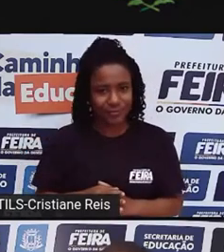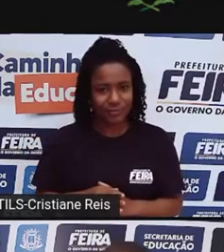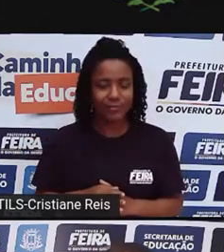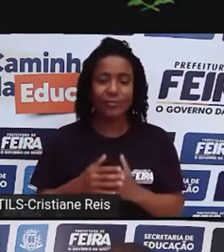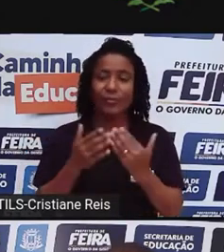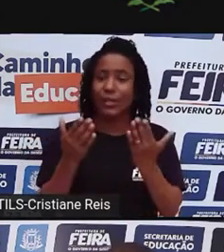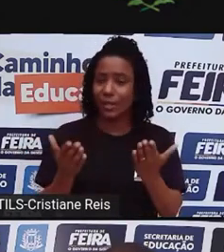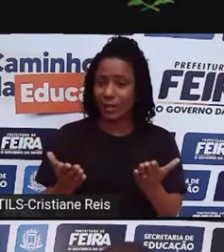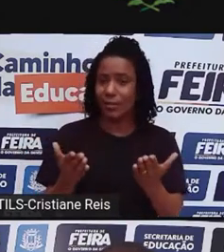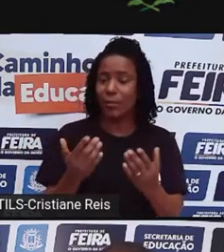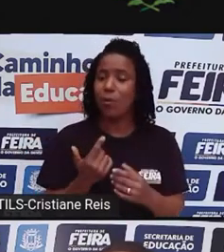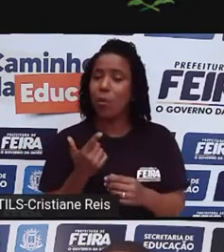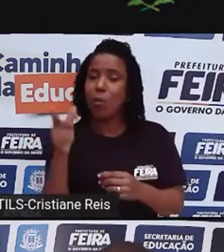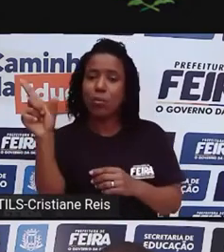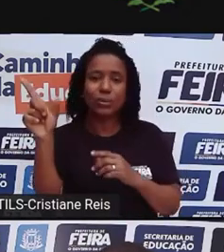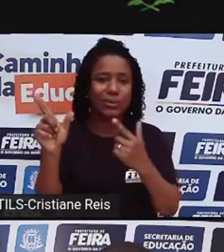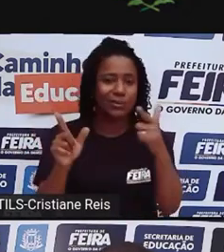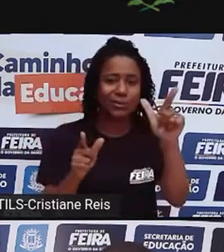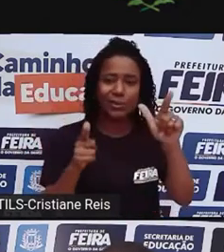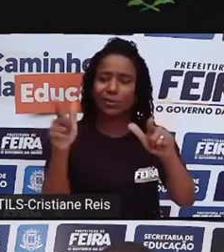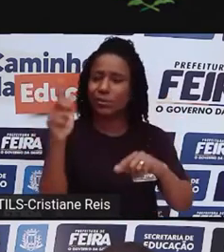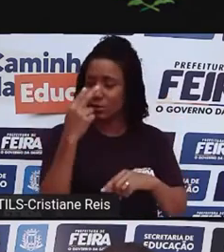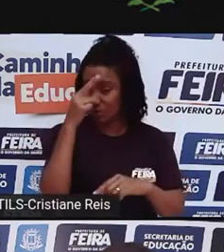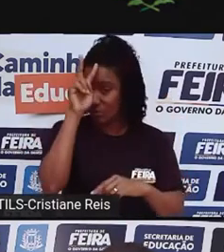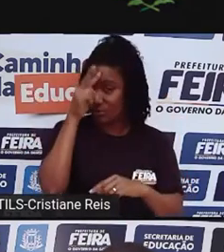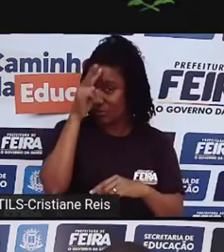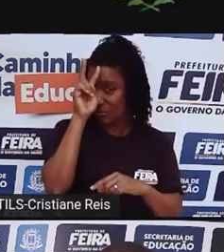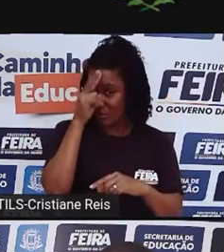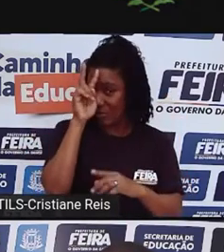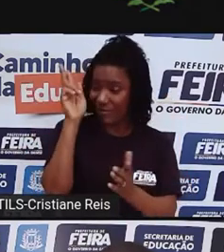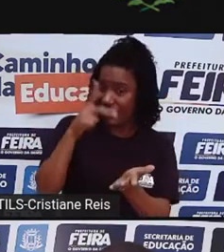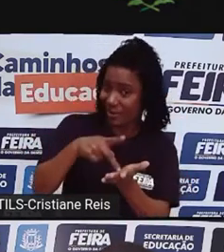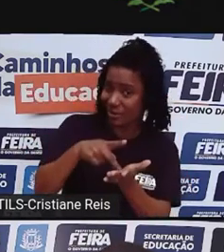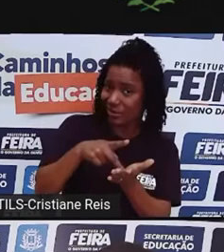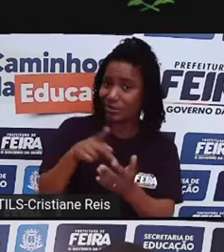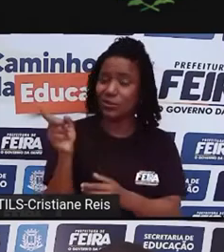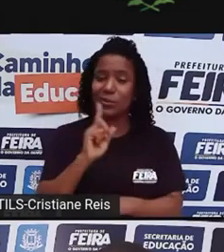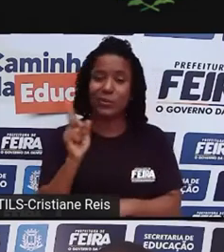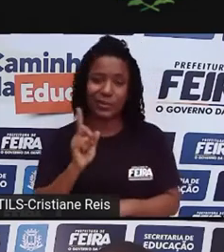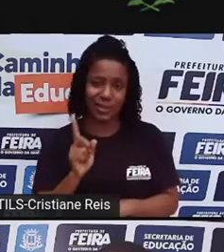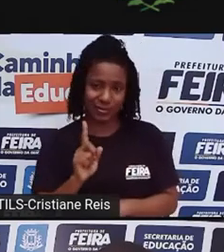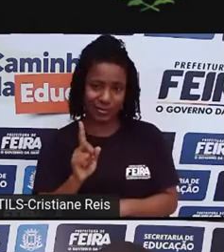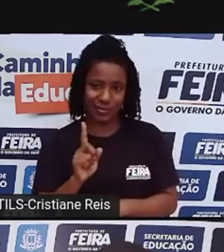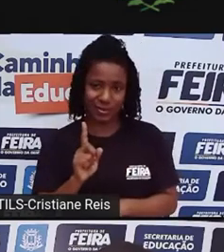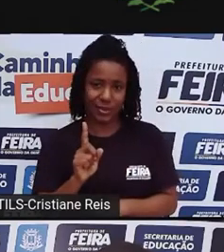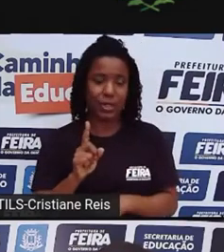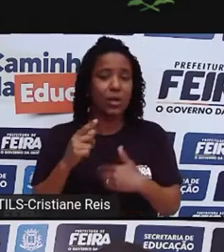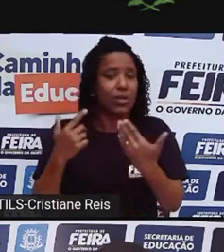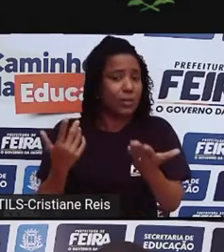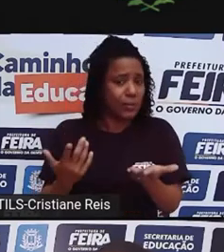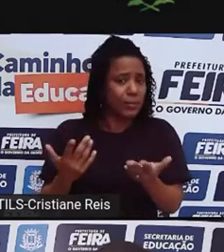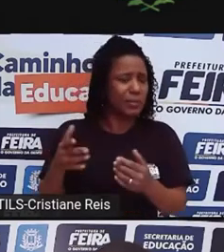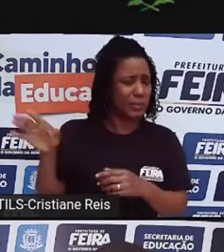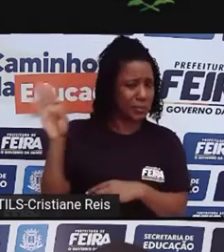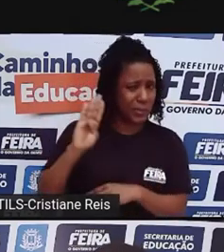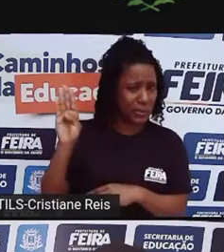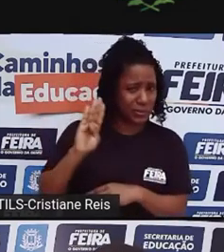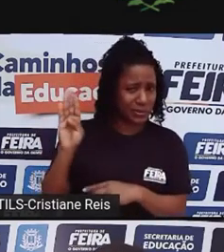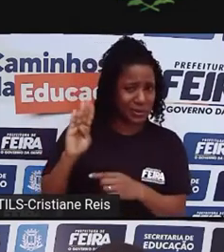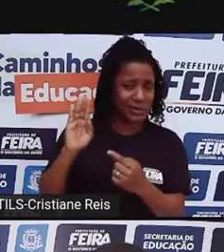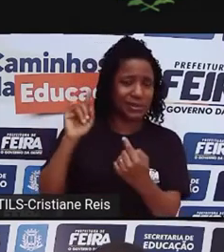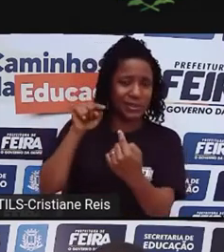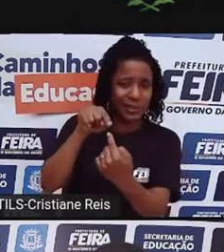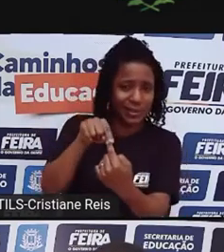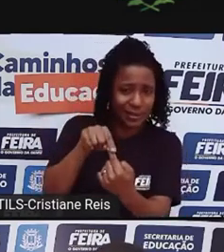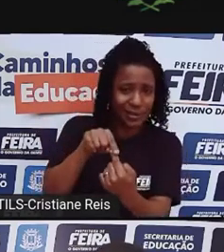outras histórias, tornar possível outras geografias, outras biologias, outras perspectivas de